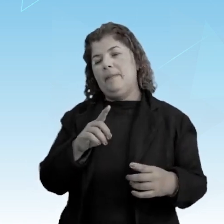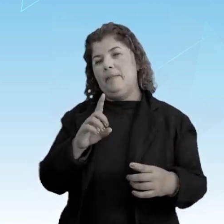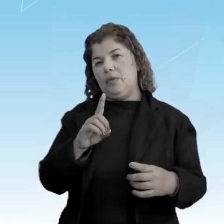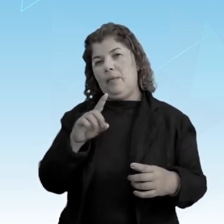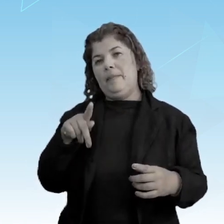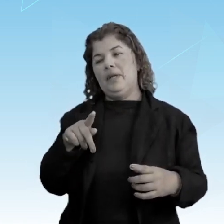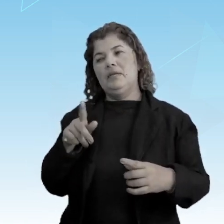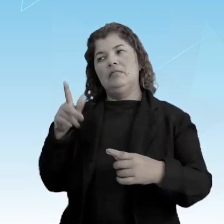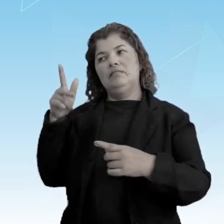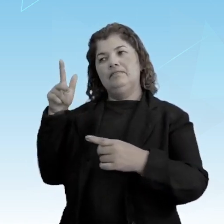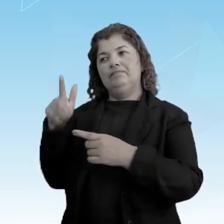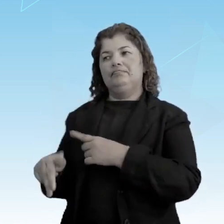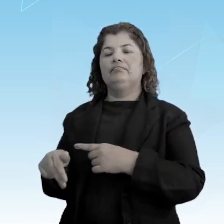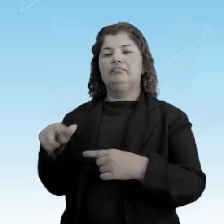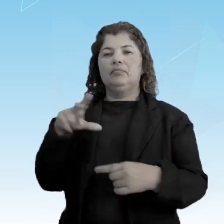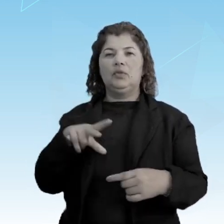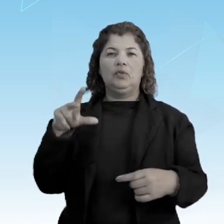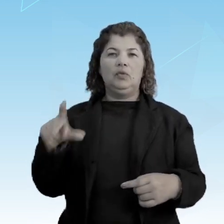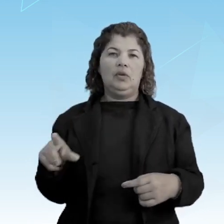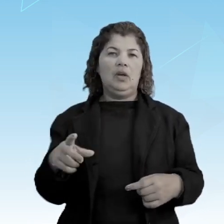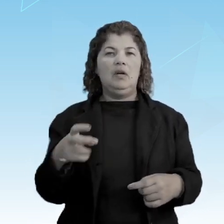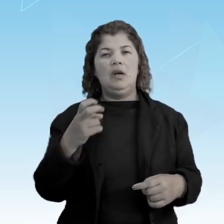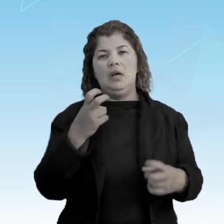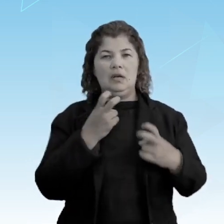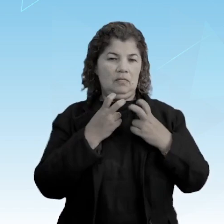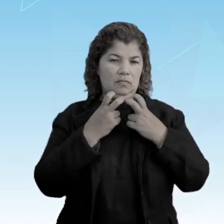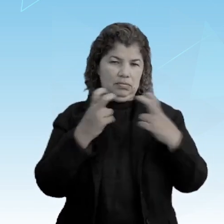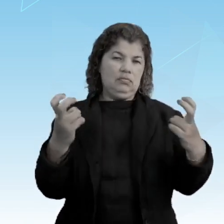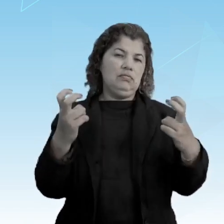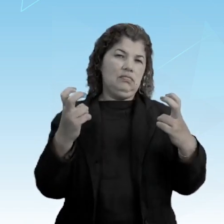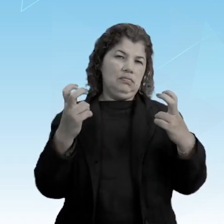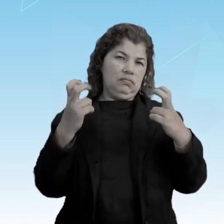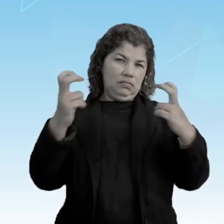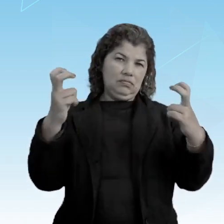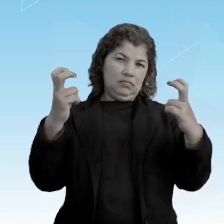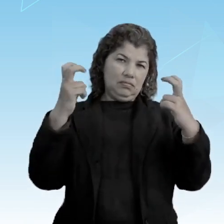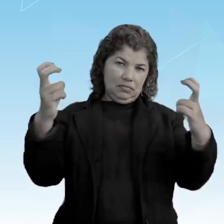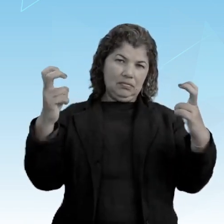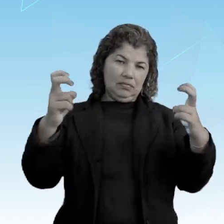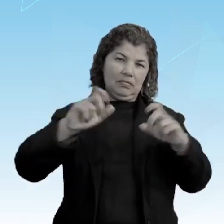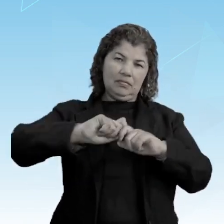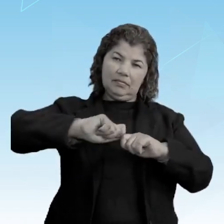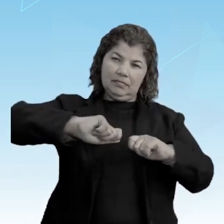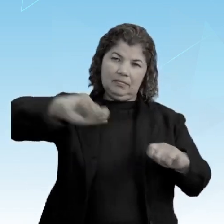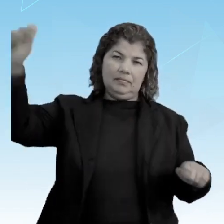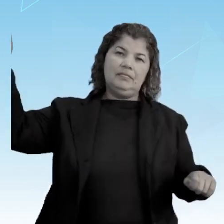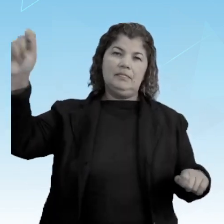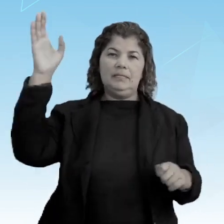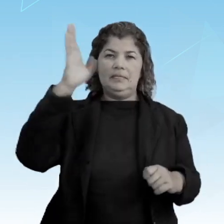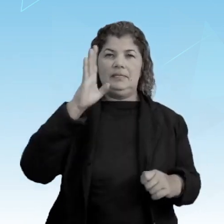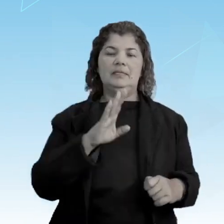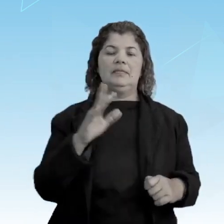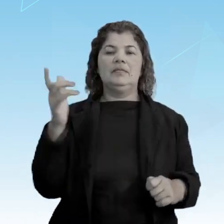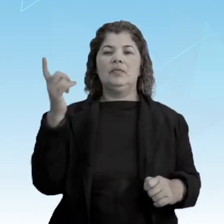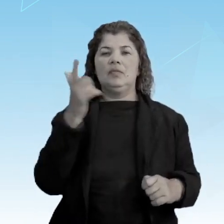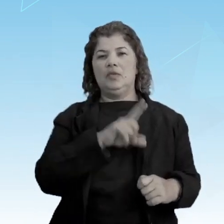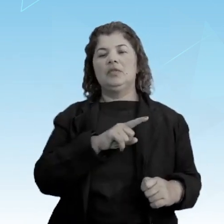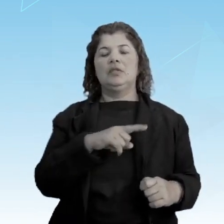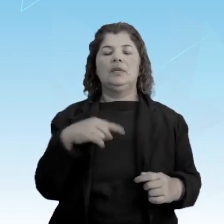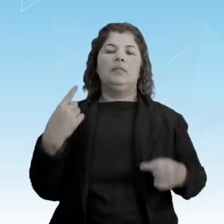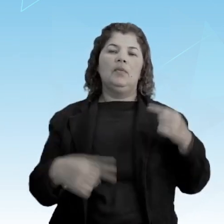Fato conhecido como um grito de empiranga. O Brasil conseguia, assim, sua emancipação